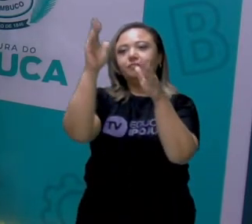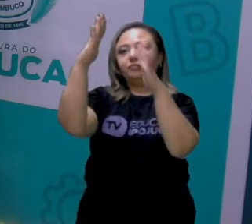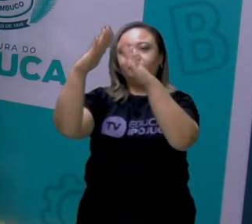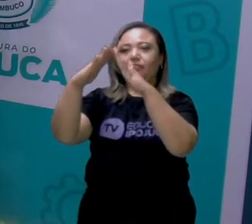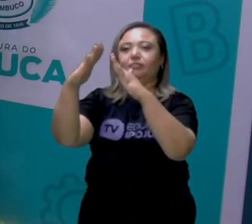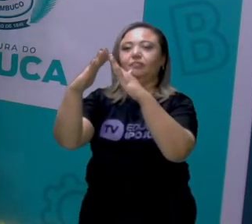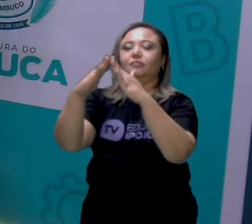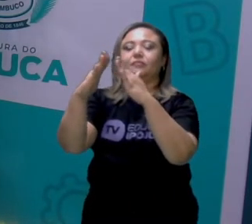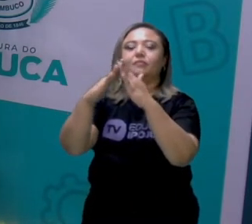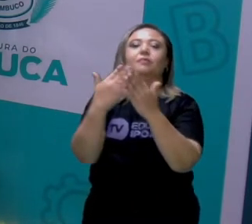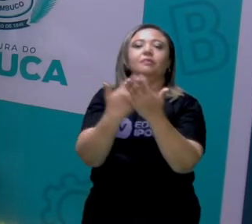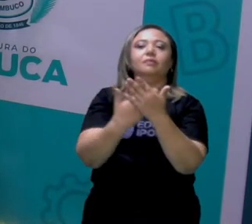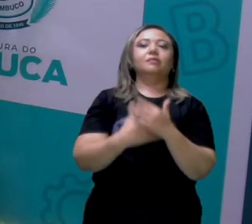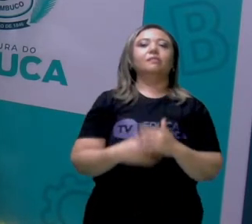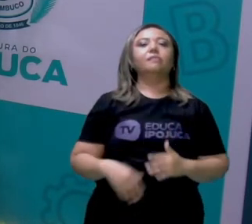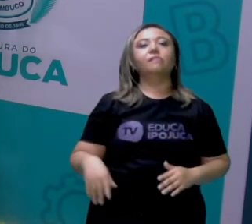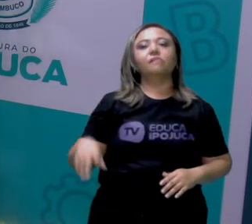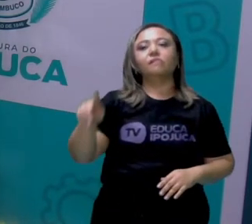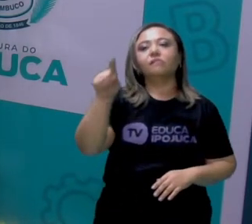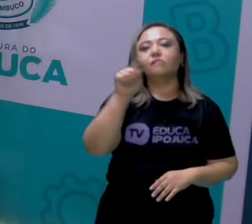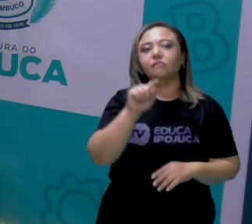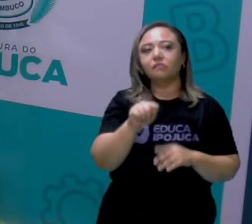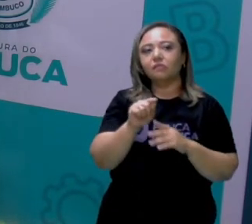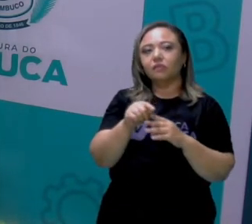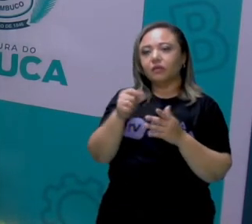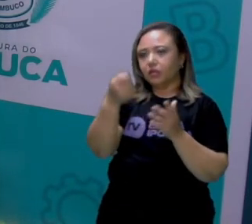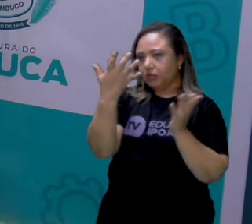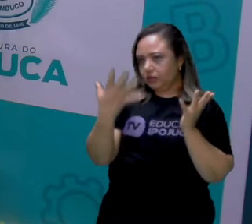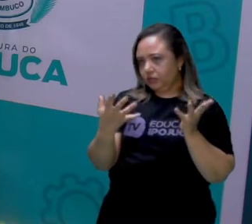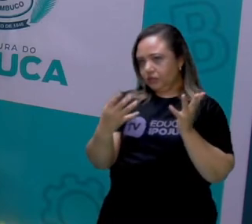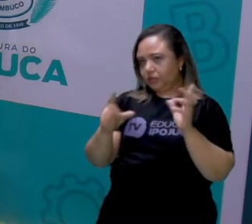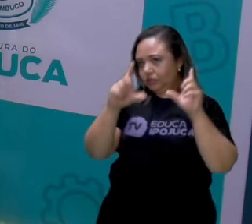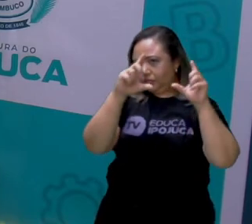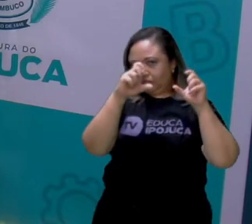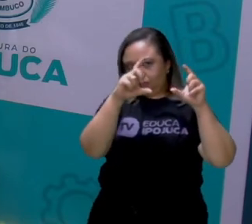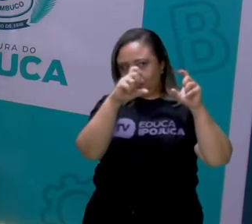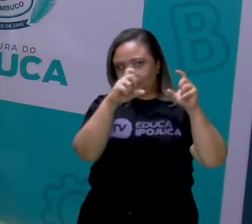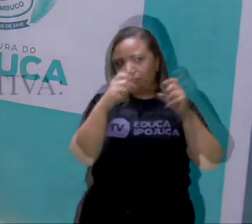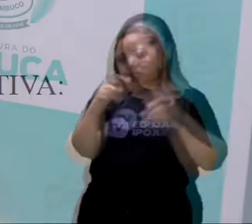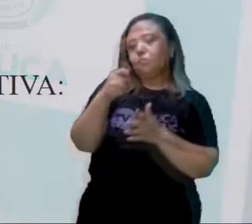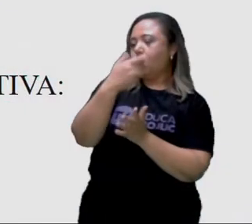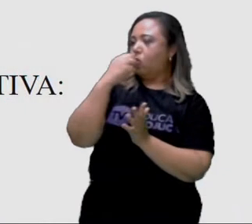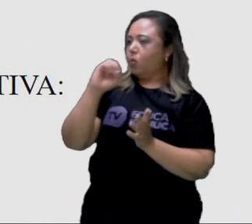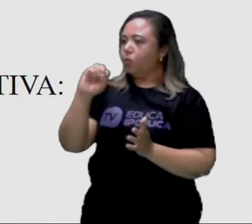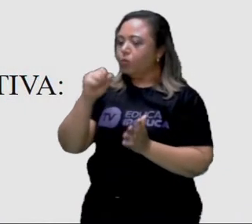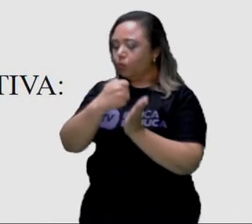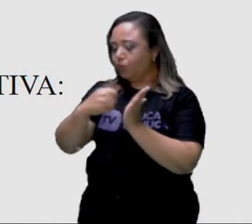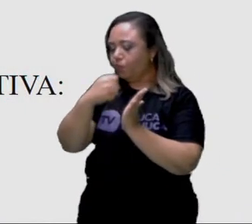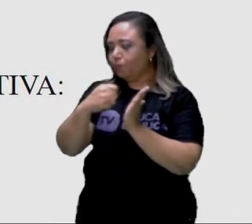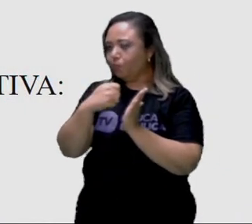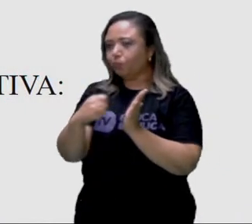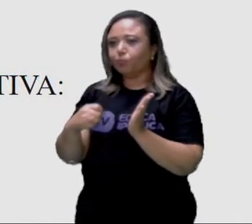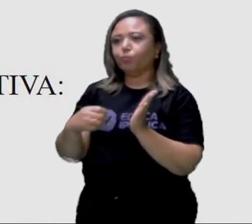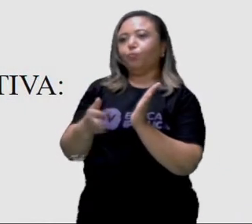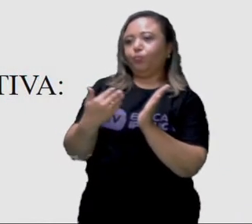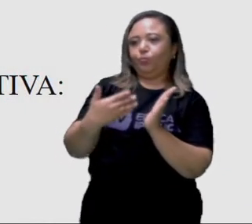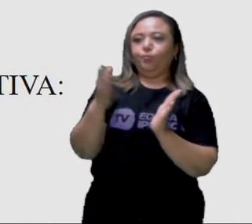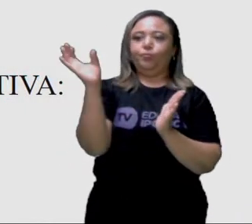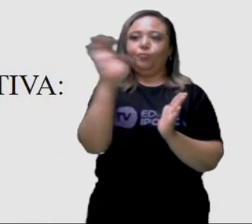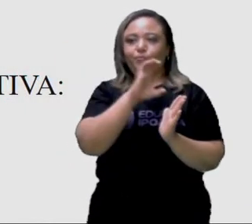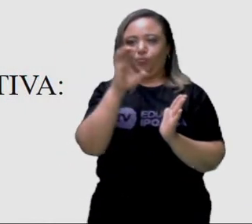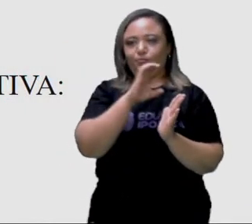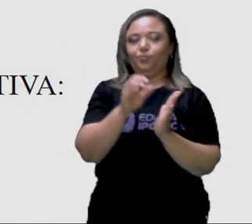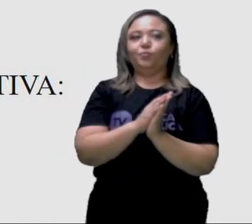de fixação, tá? Eu quero que vocês tirem um print da tela, copiem no caderno, rapidinho, tá certo?